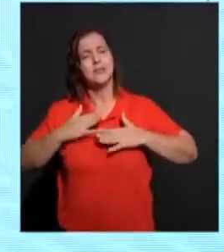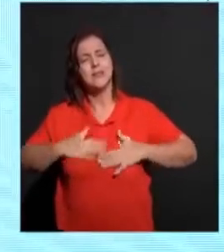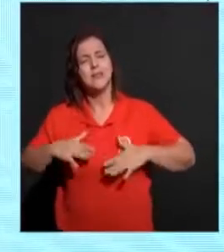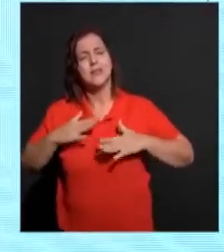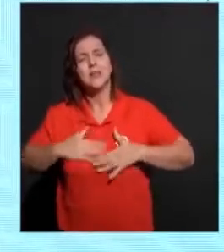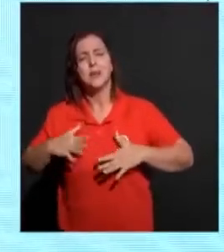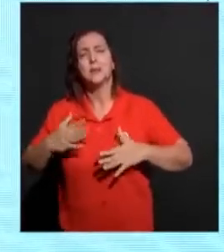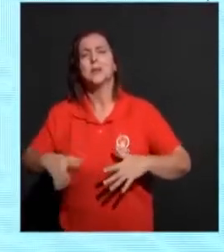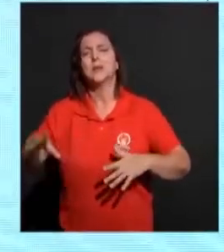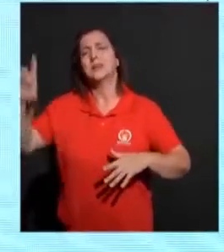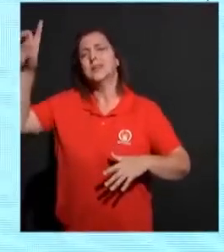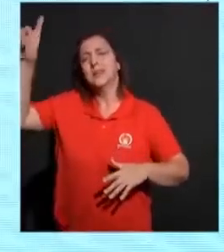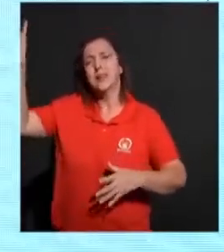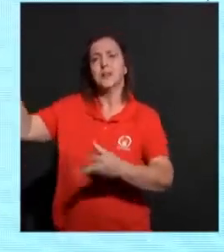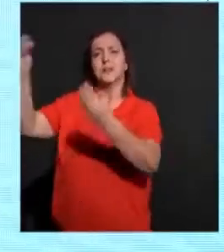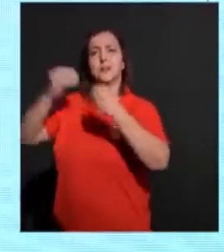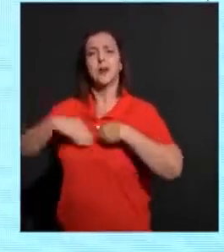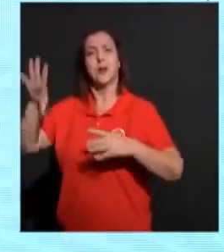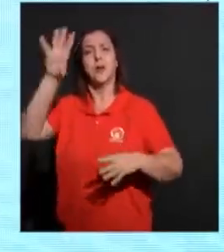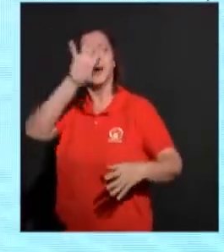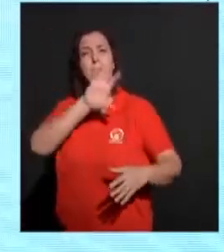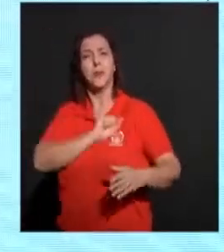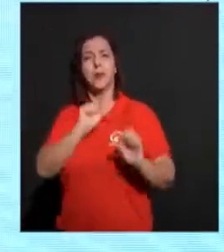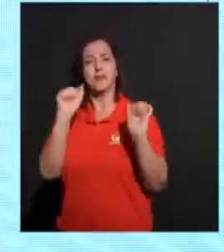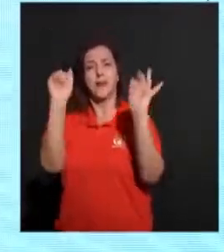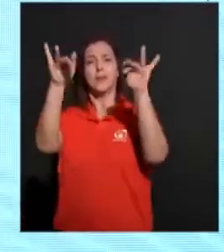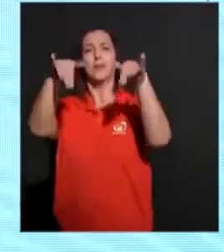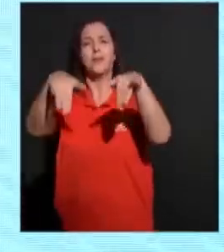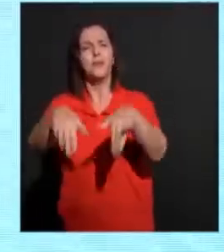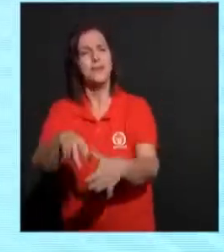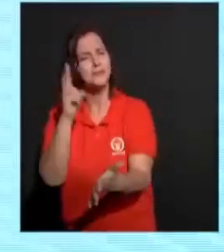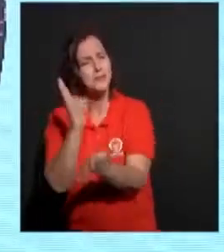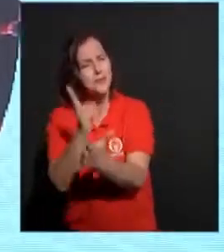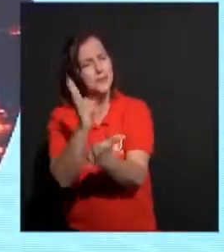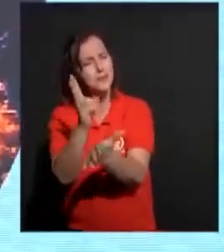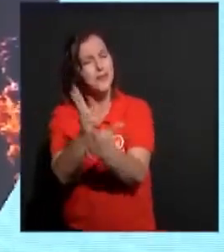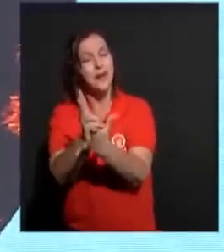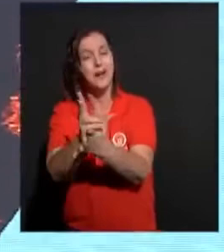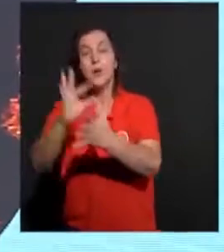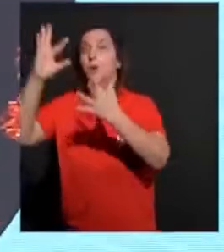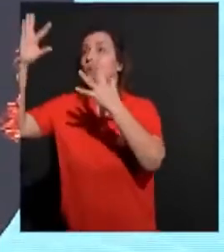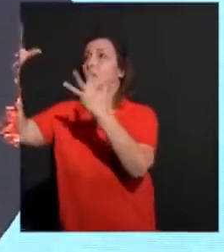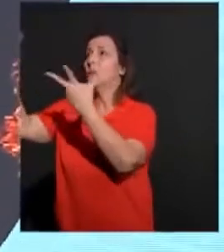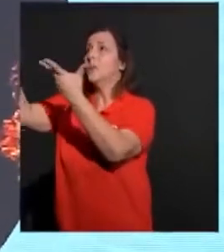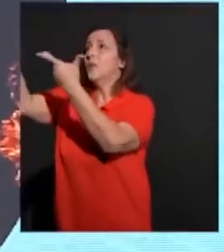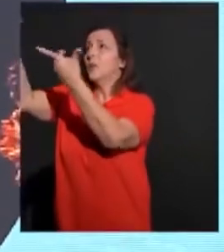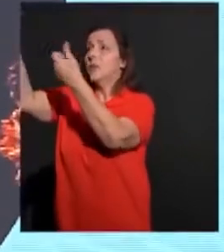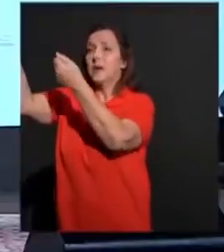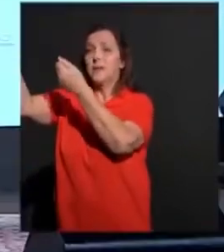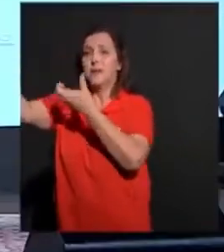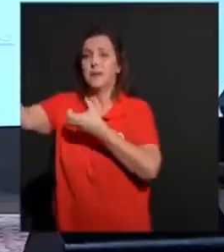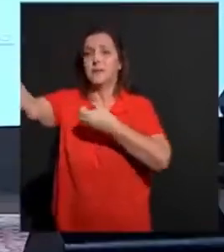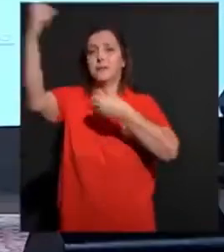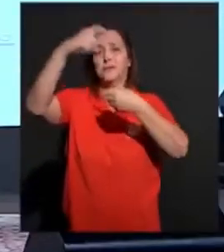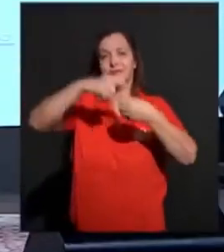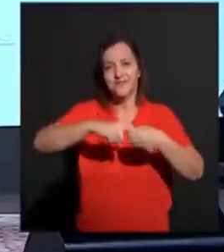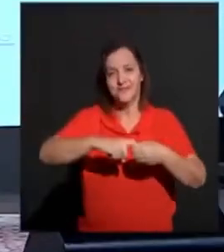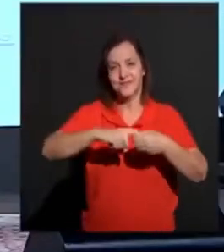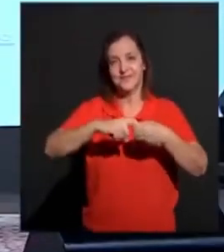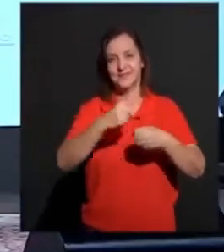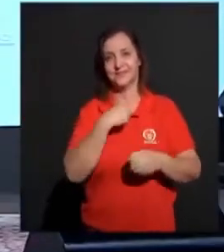perseverando até o fim. Até que aquilo que é perfeito. Possa se vir a nós.